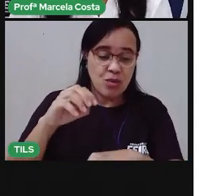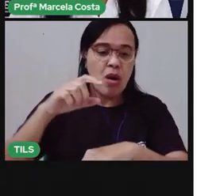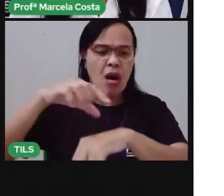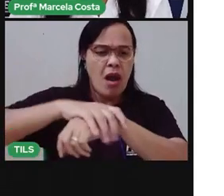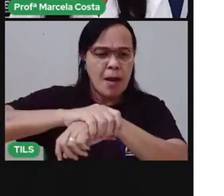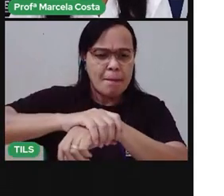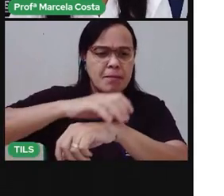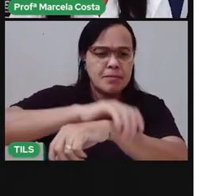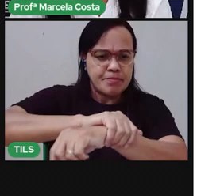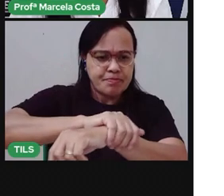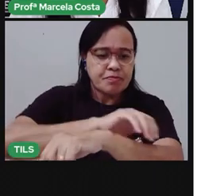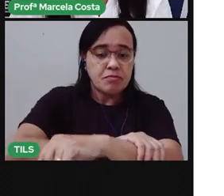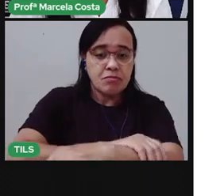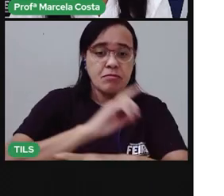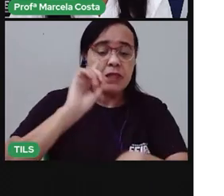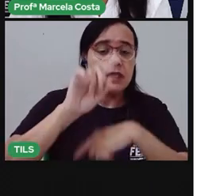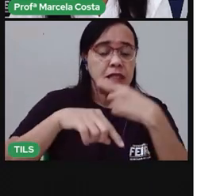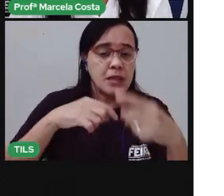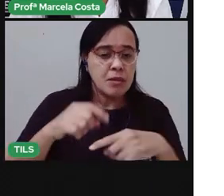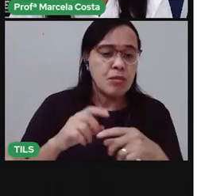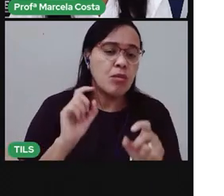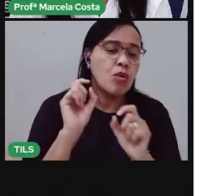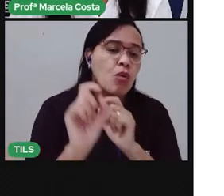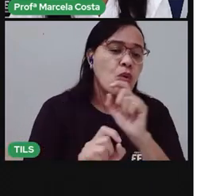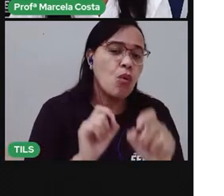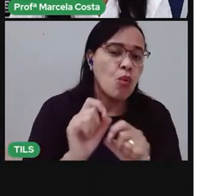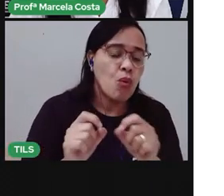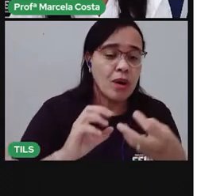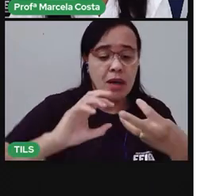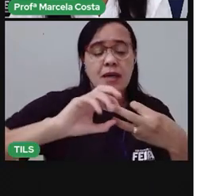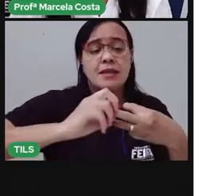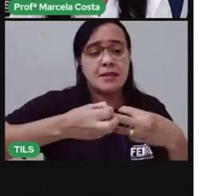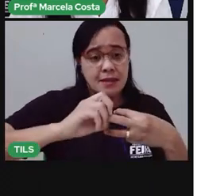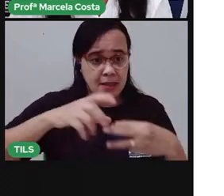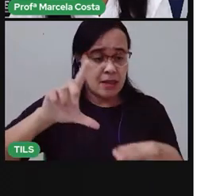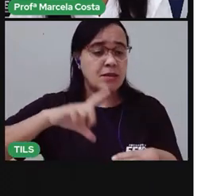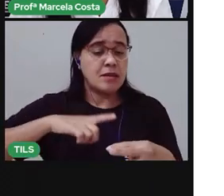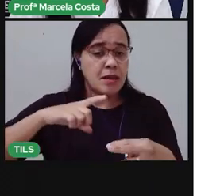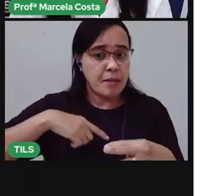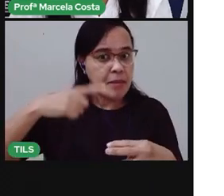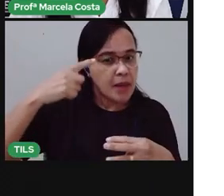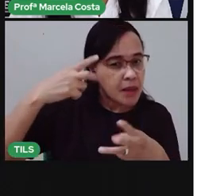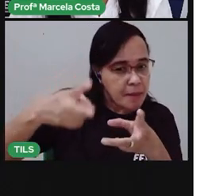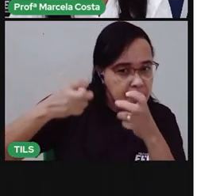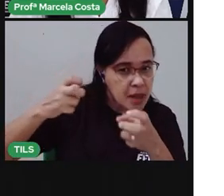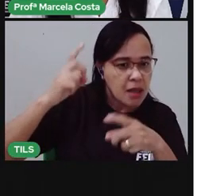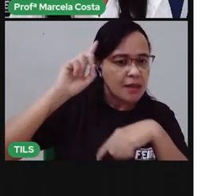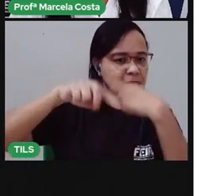neurônios sensoriais, que captam as sensações e as enviam ao cérebro.